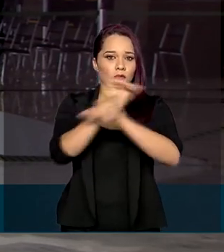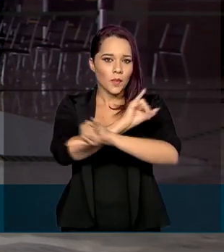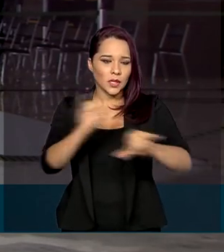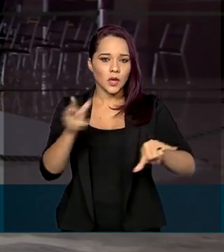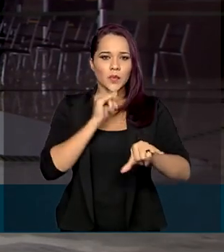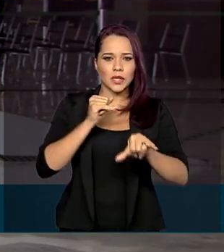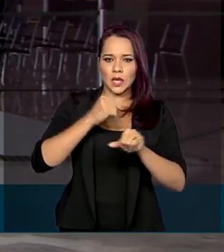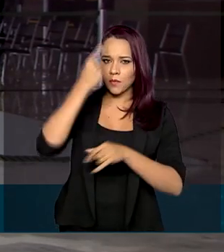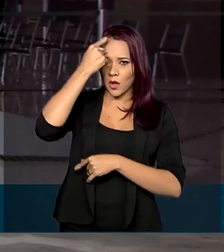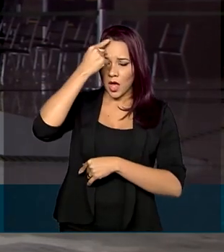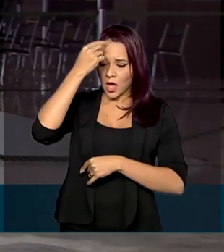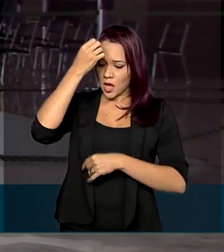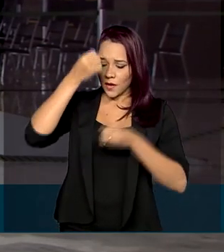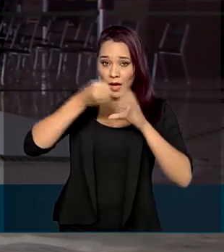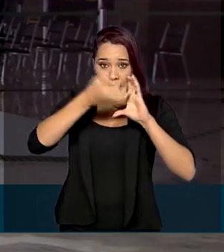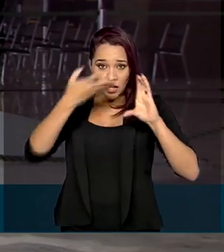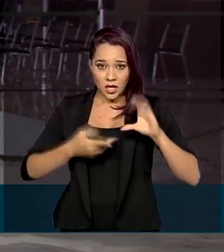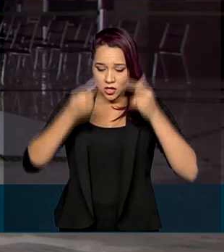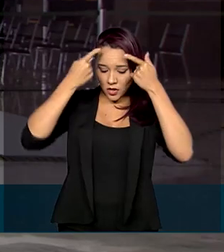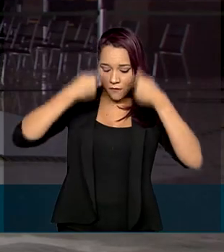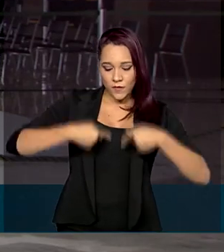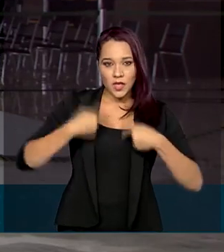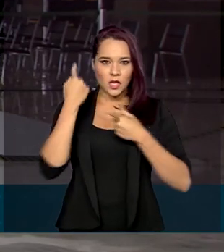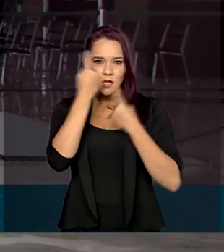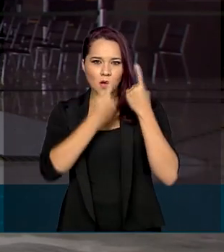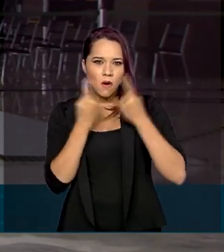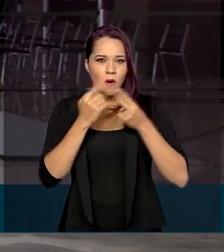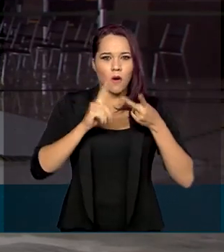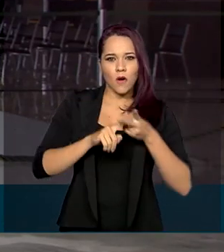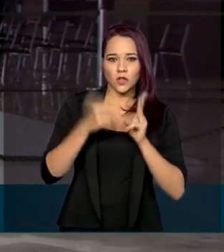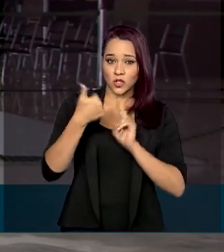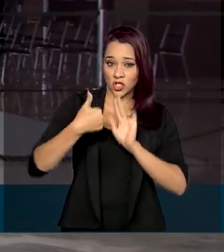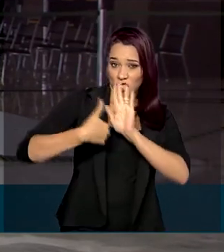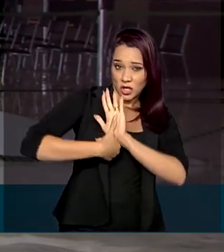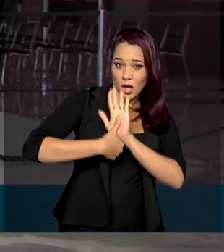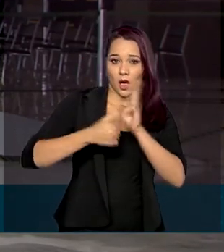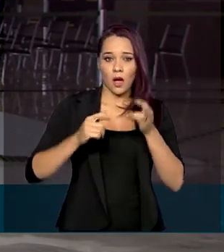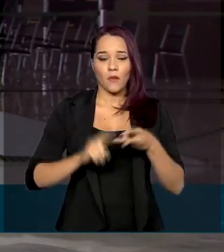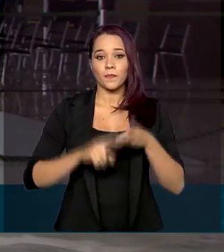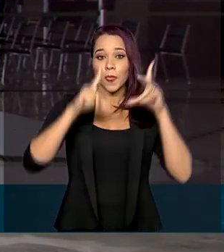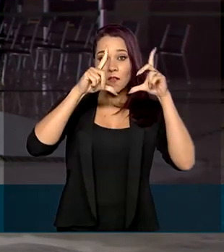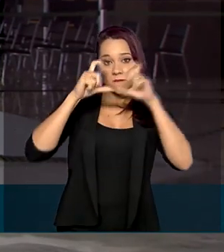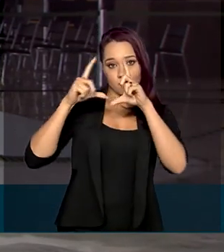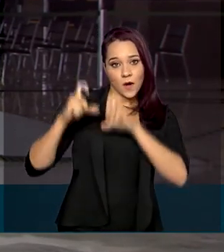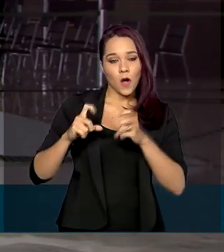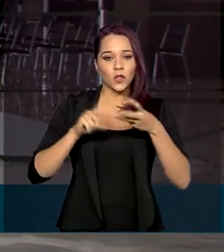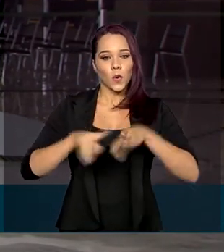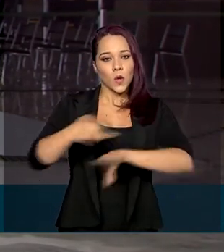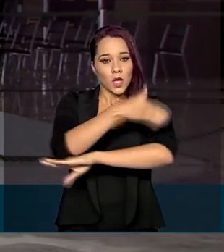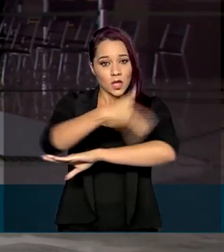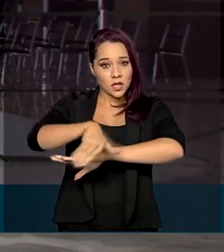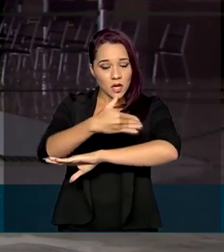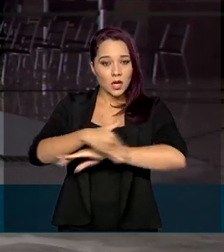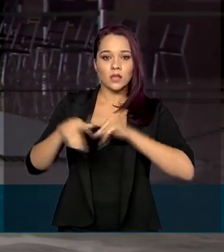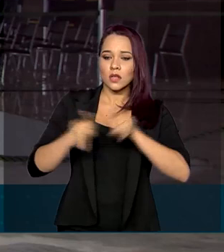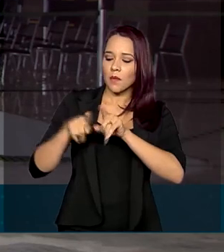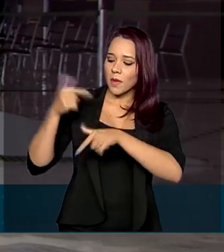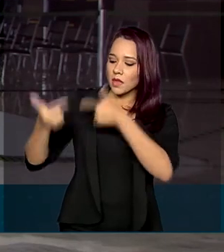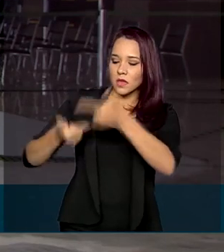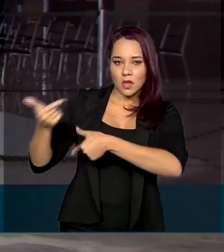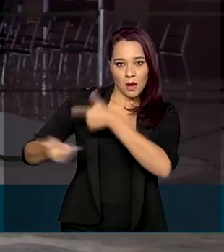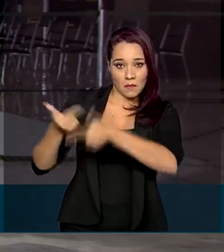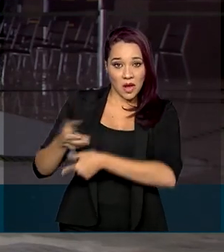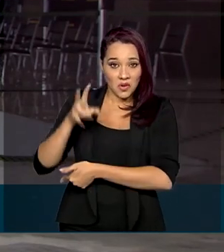características físicas do condenado por estupro, impressões digitais, fotos, endereço e trabalho que